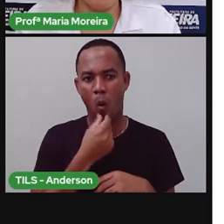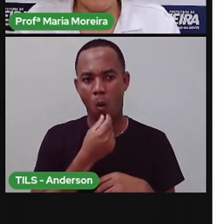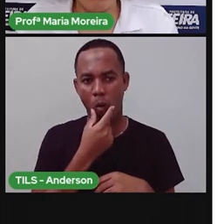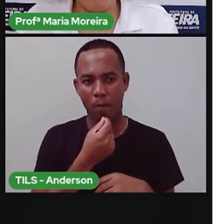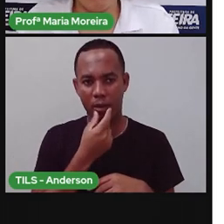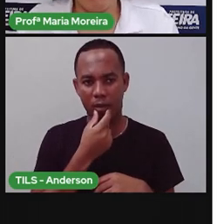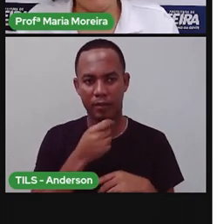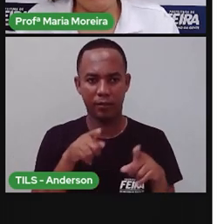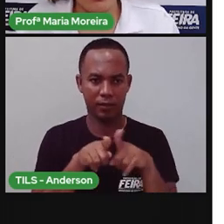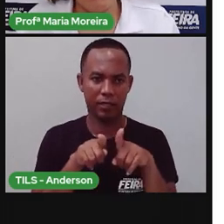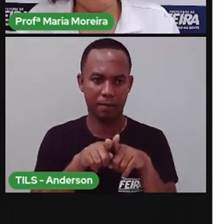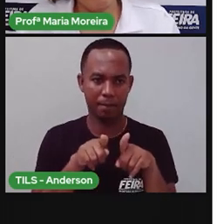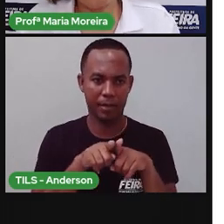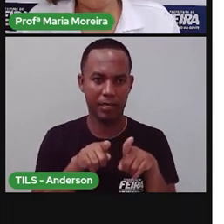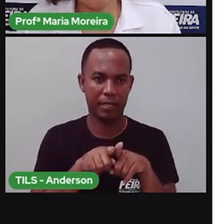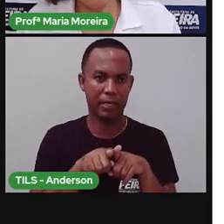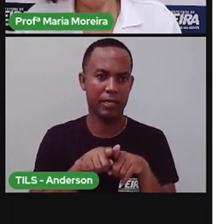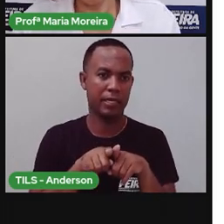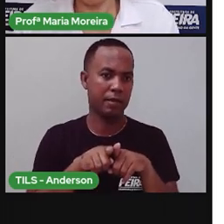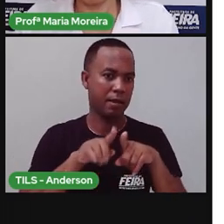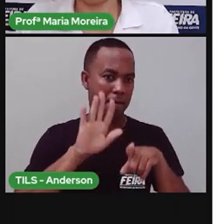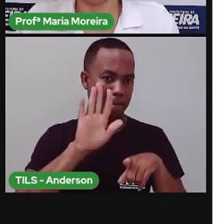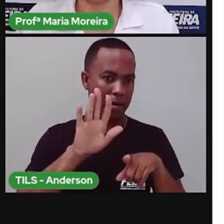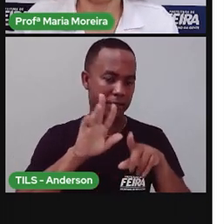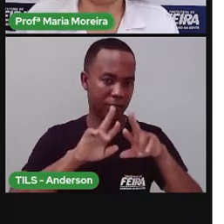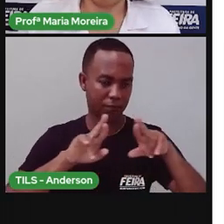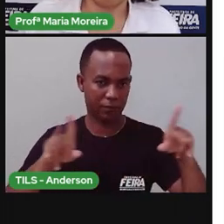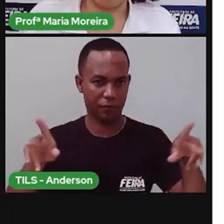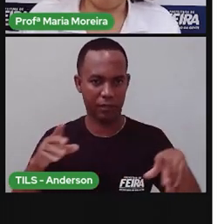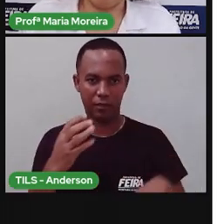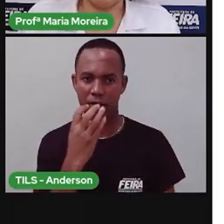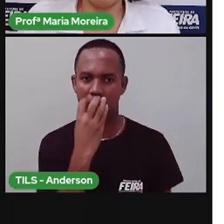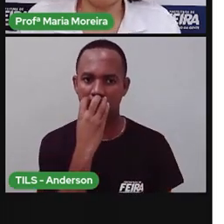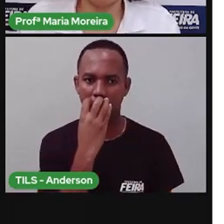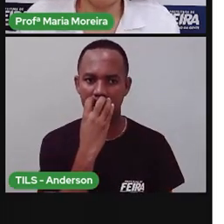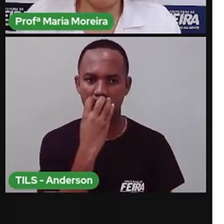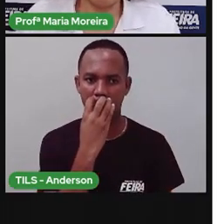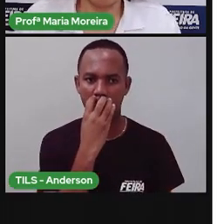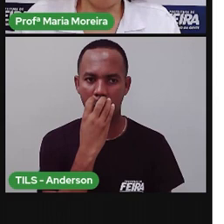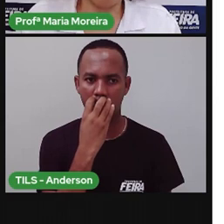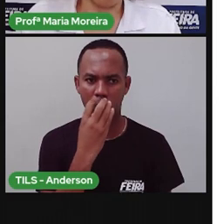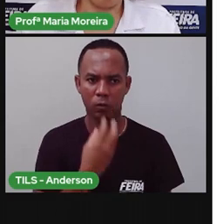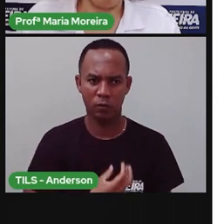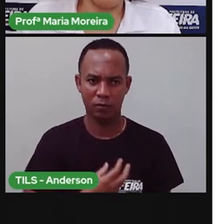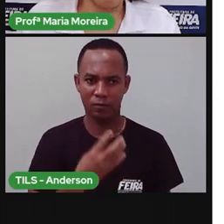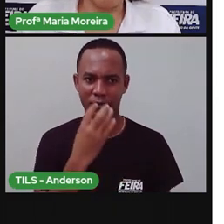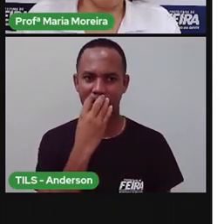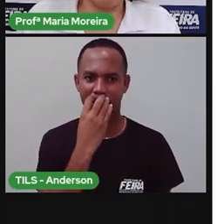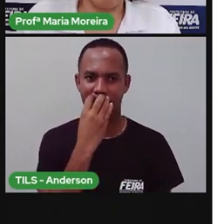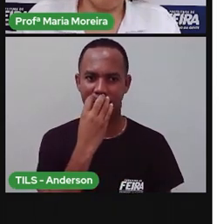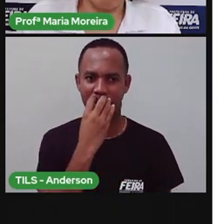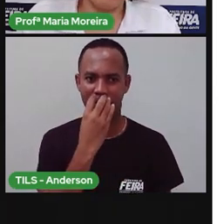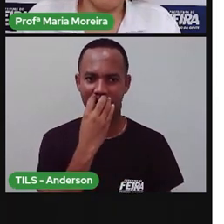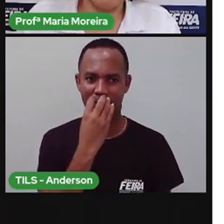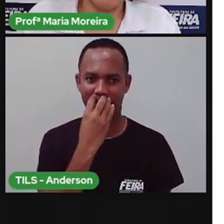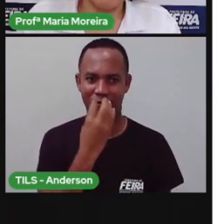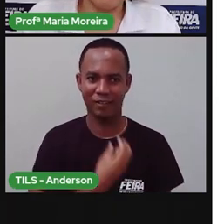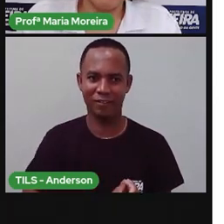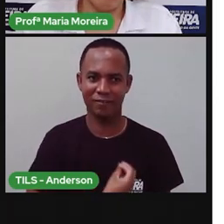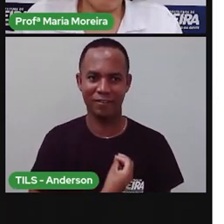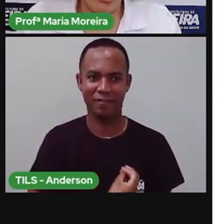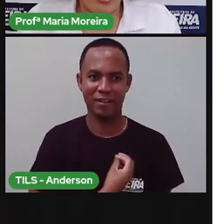um animal, mas é um animal racional. Por exemplo, um cachorro, ele vai viver mais do que, ou vai viver mais ou menos do que o homem.